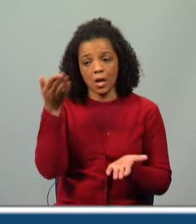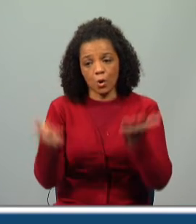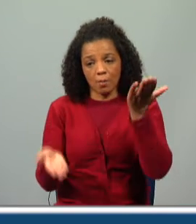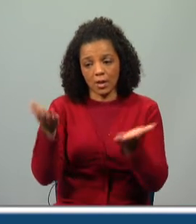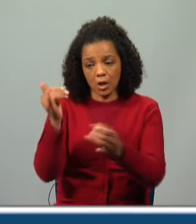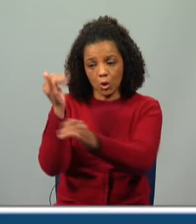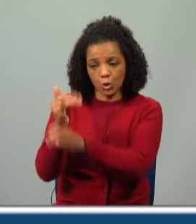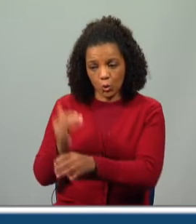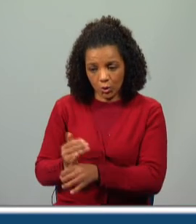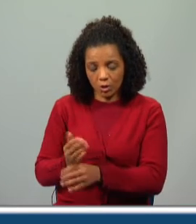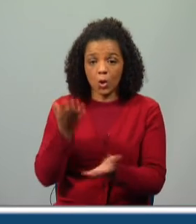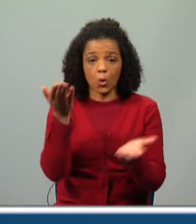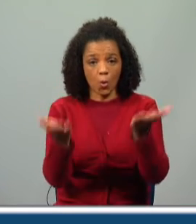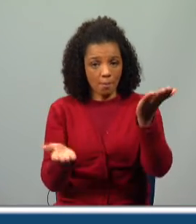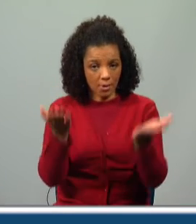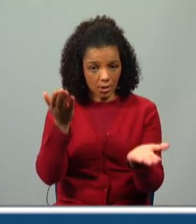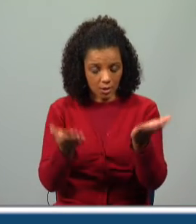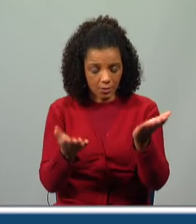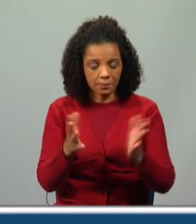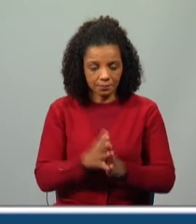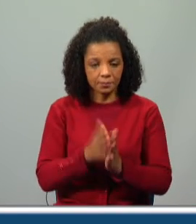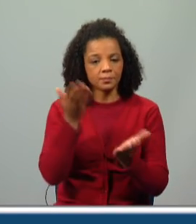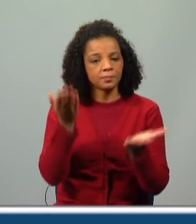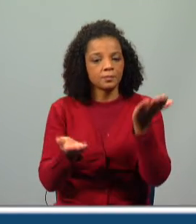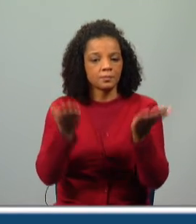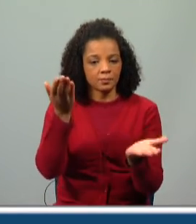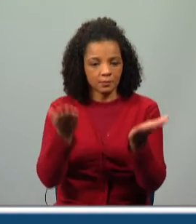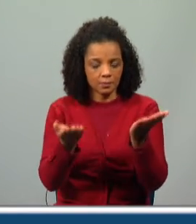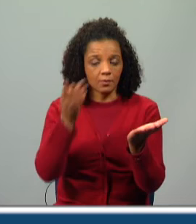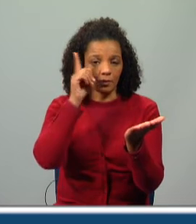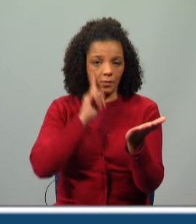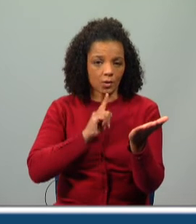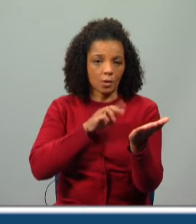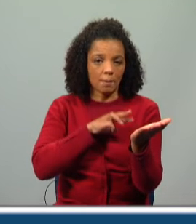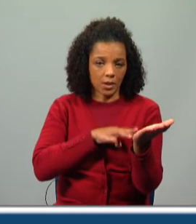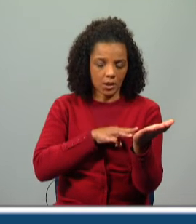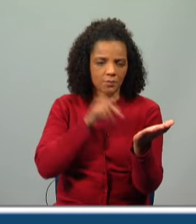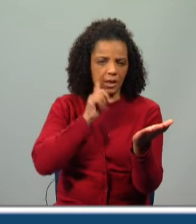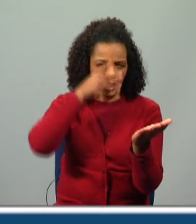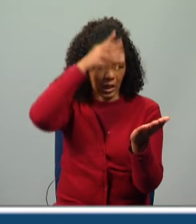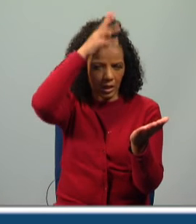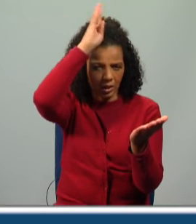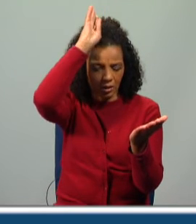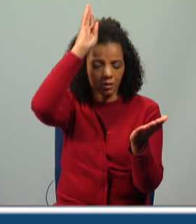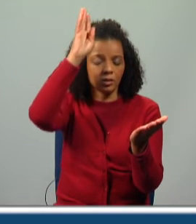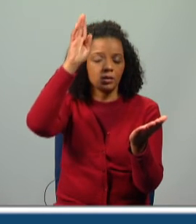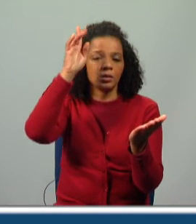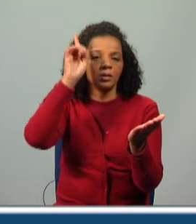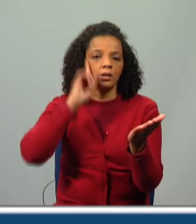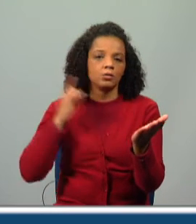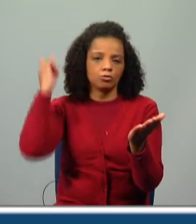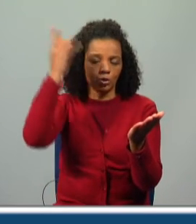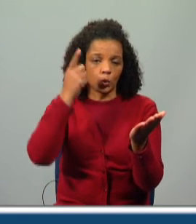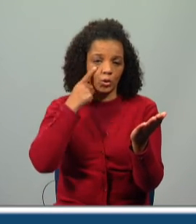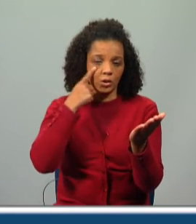às outras, comparando, estamos aqui a fazer uma comparação da Dona Margarida, que é aquela galinha que a Olímpia conheceu e